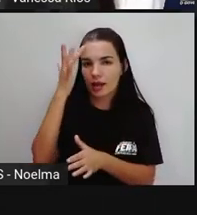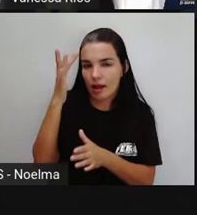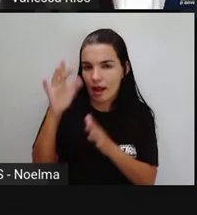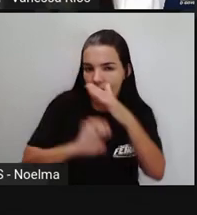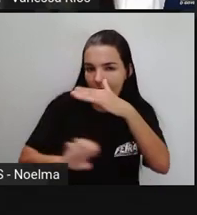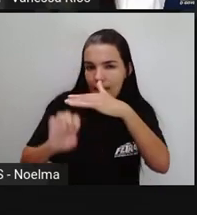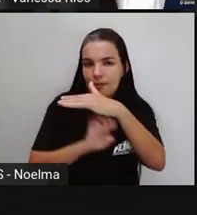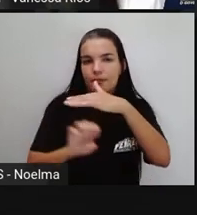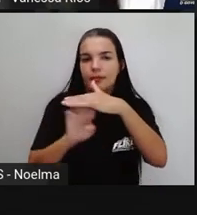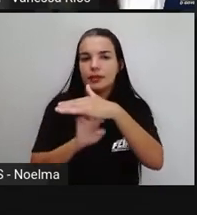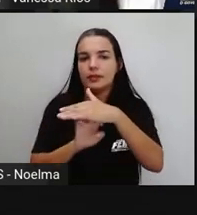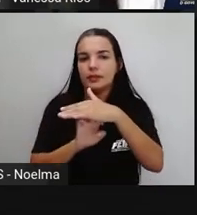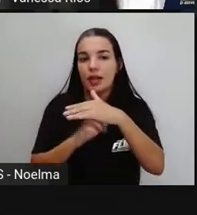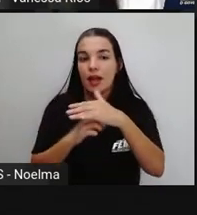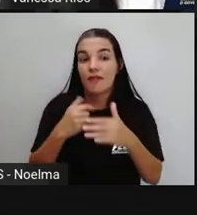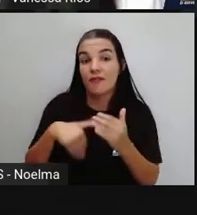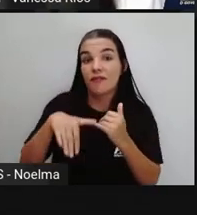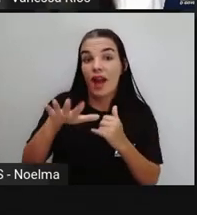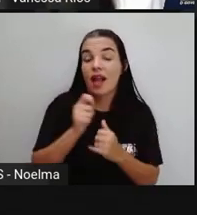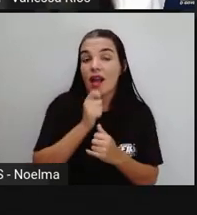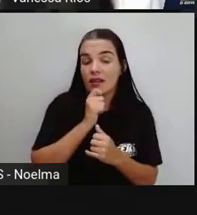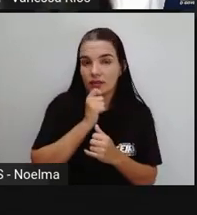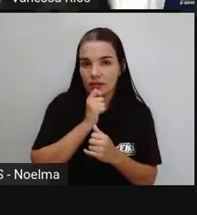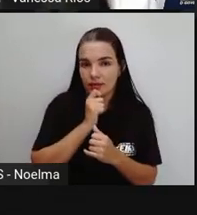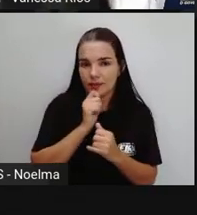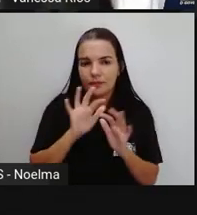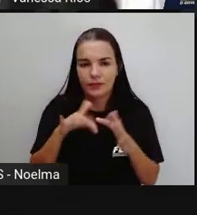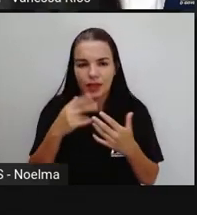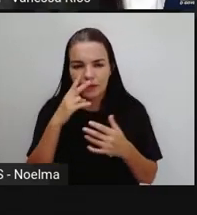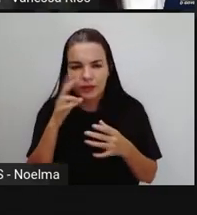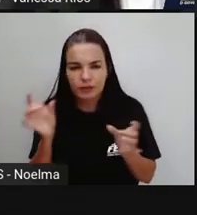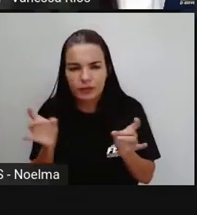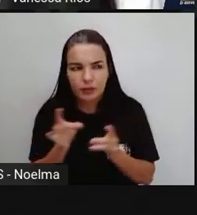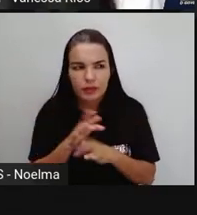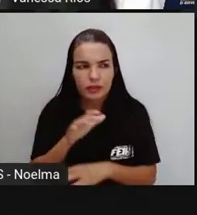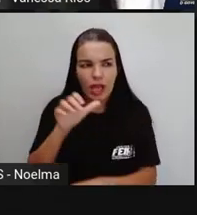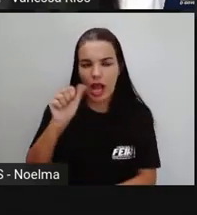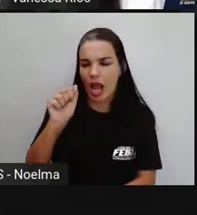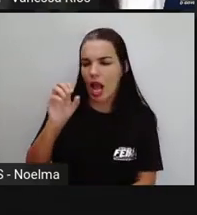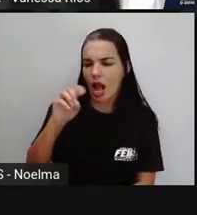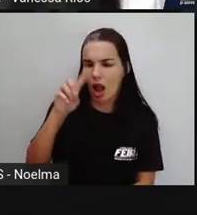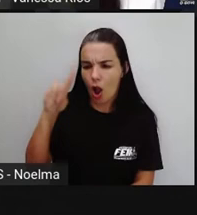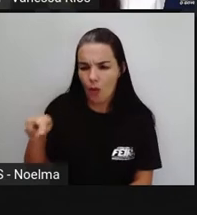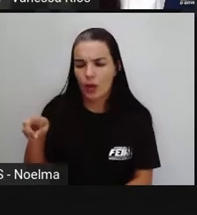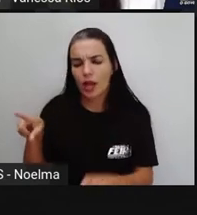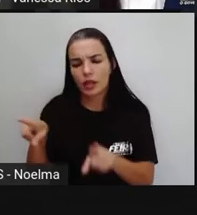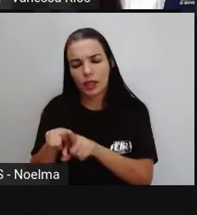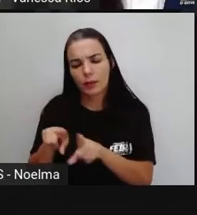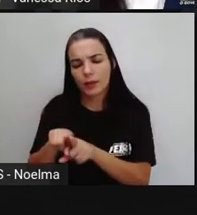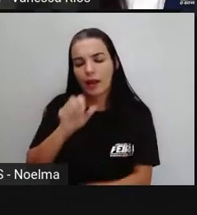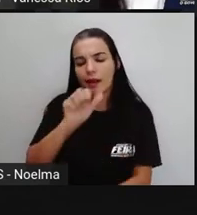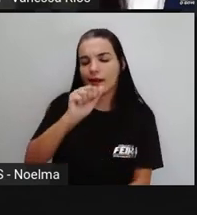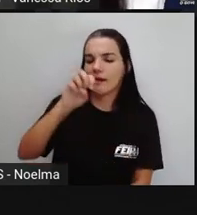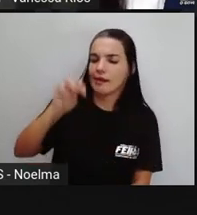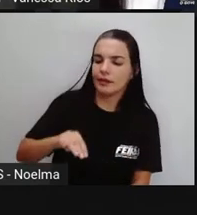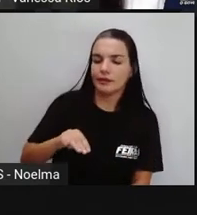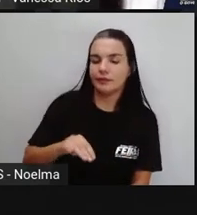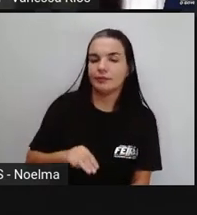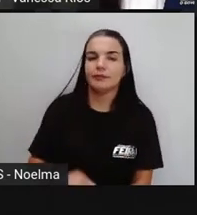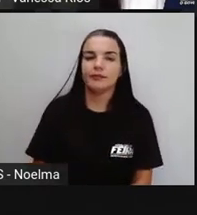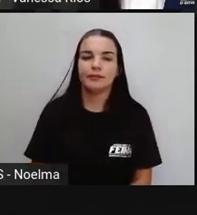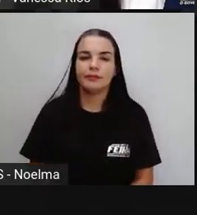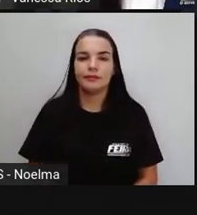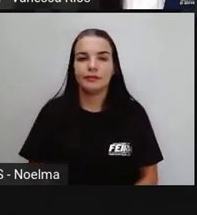percebe aí a utilização, né? Das terminações ão e ão em situações diferentes.